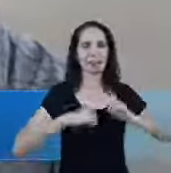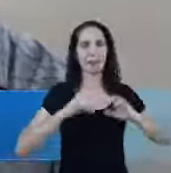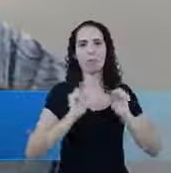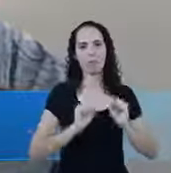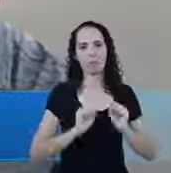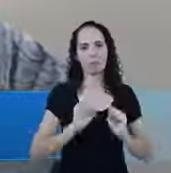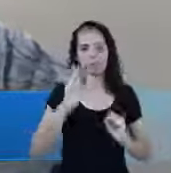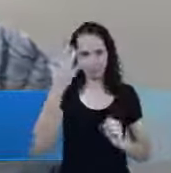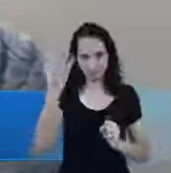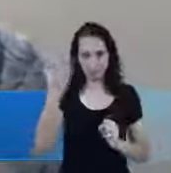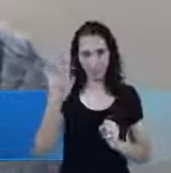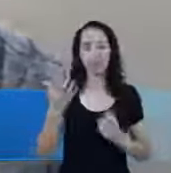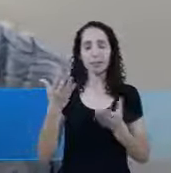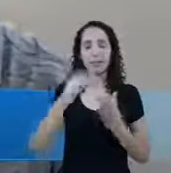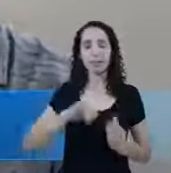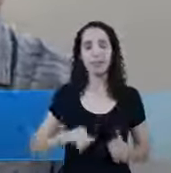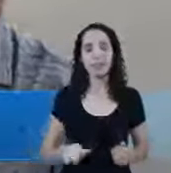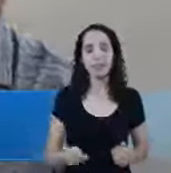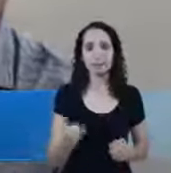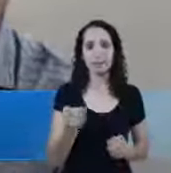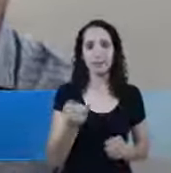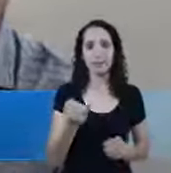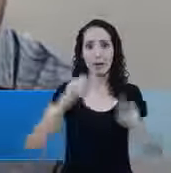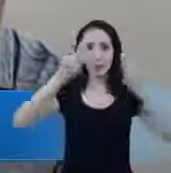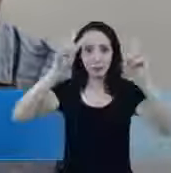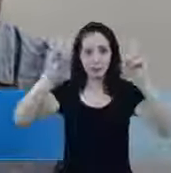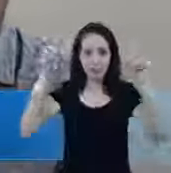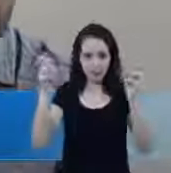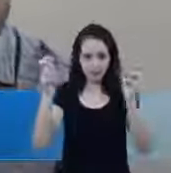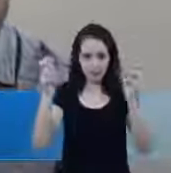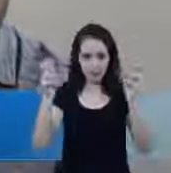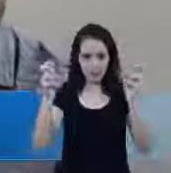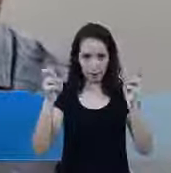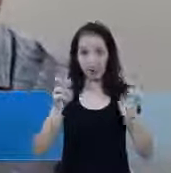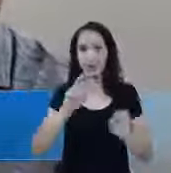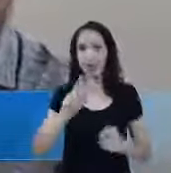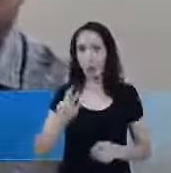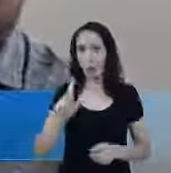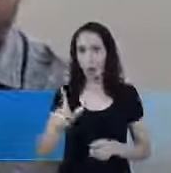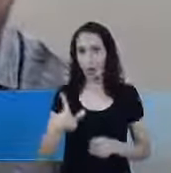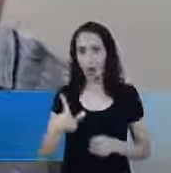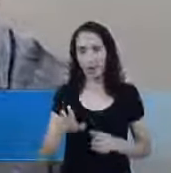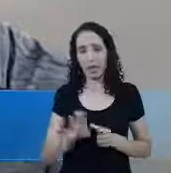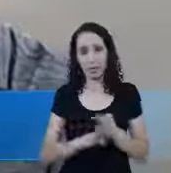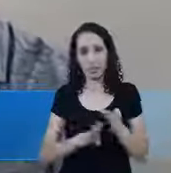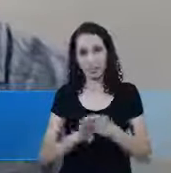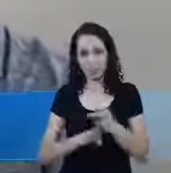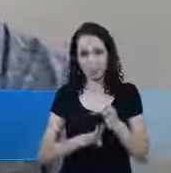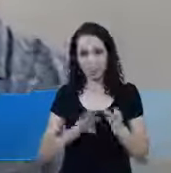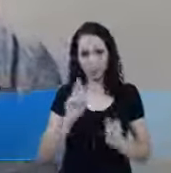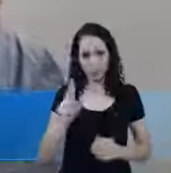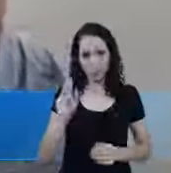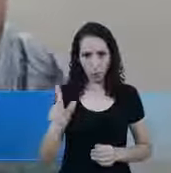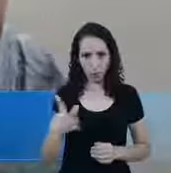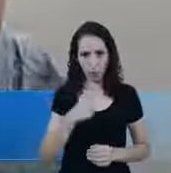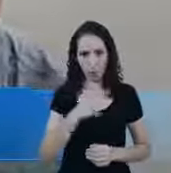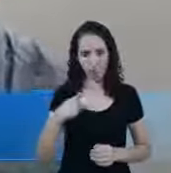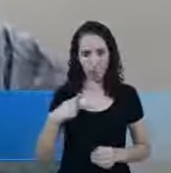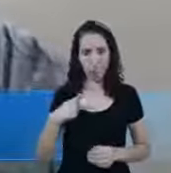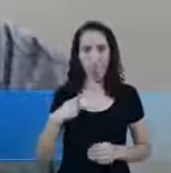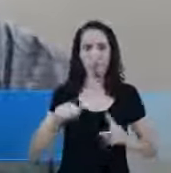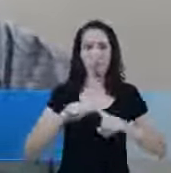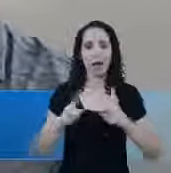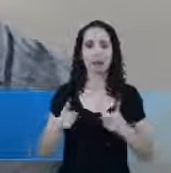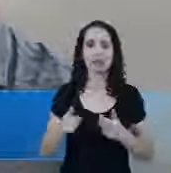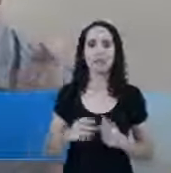passos Eu só quero aproveitar É um assunto Que não é do Conselho de Pastores Mas é um assunto pertinente Nós estamos trabalhando